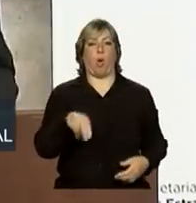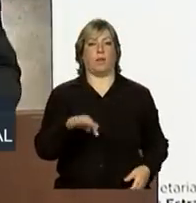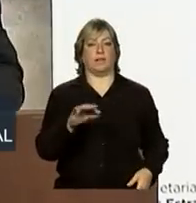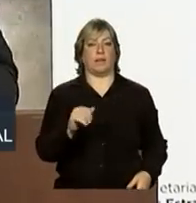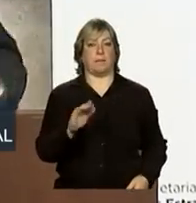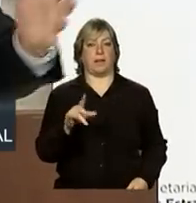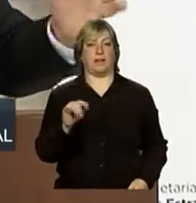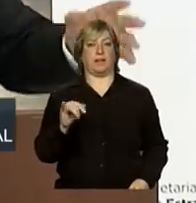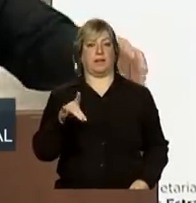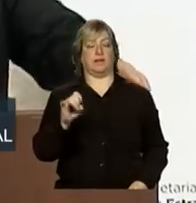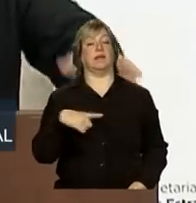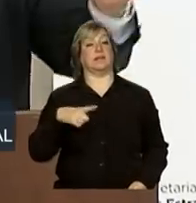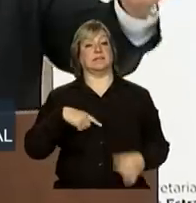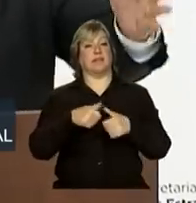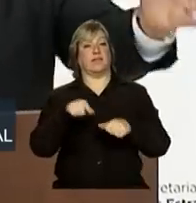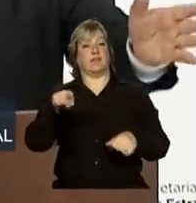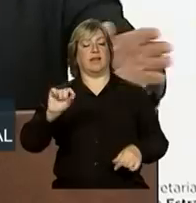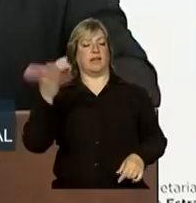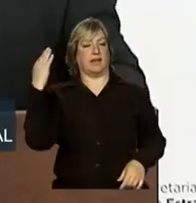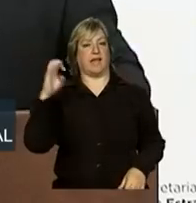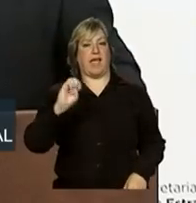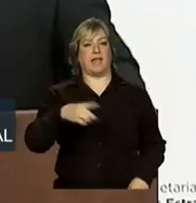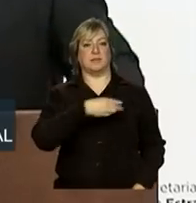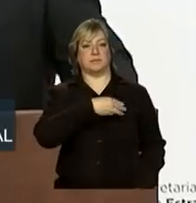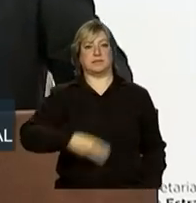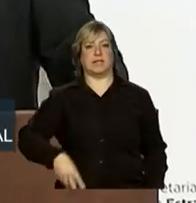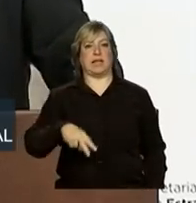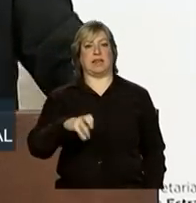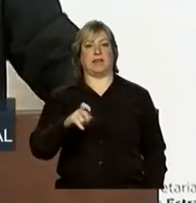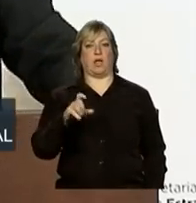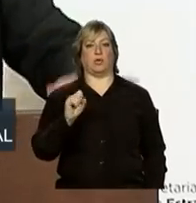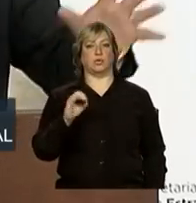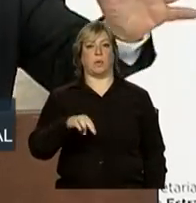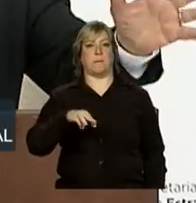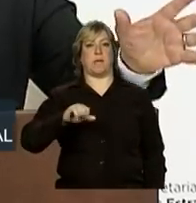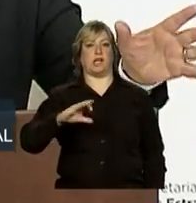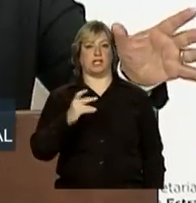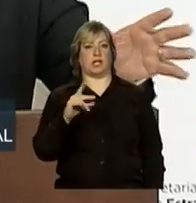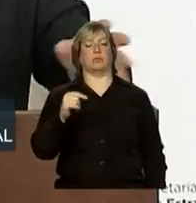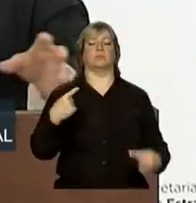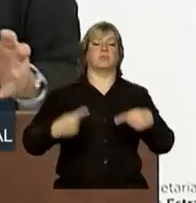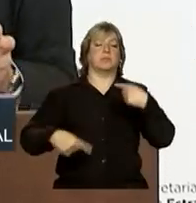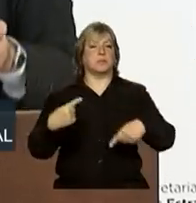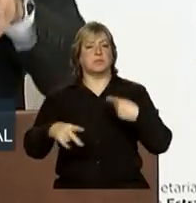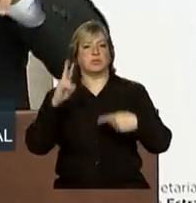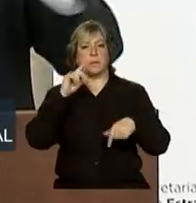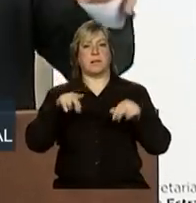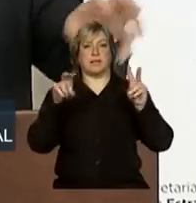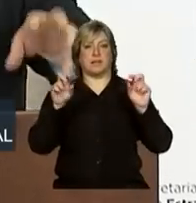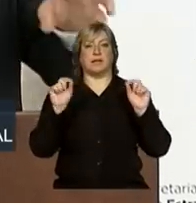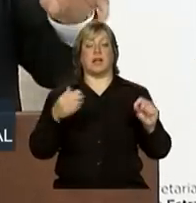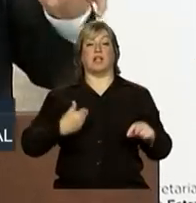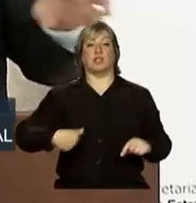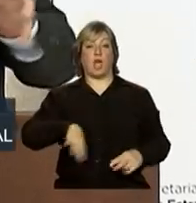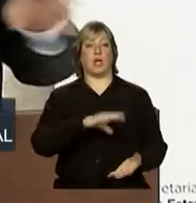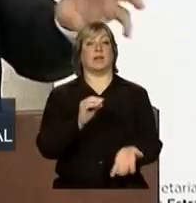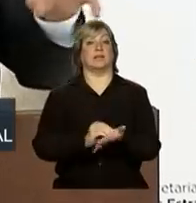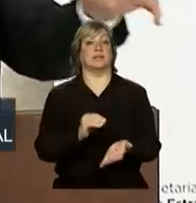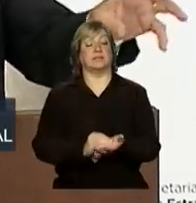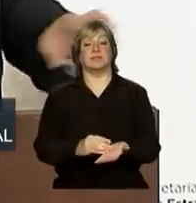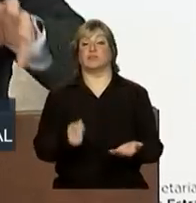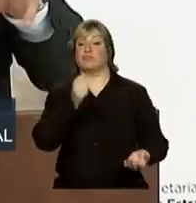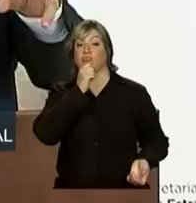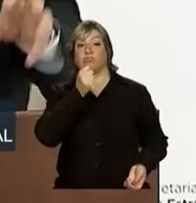o ex-ministro e secretário Nelson Machado, que discutíamos esse assunto, nós ainda não